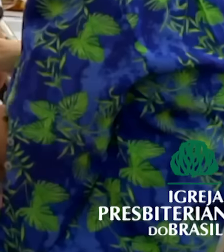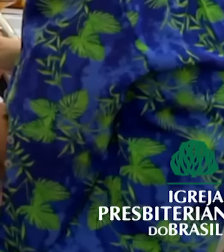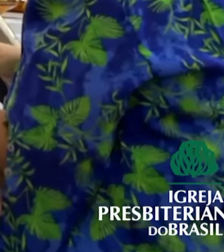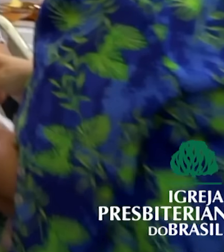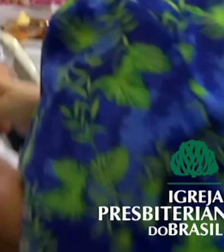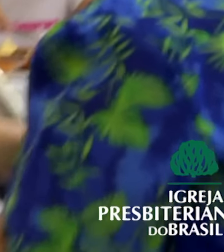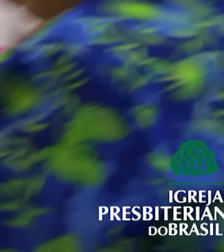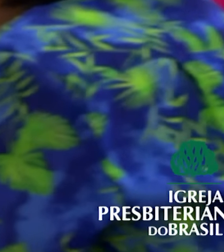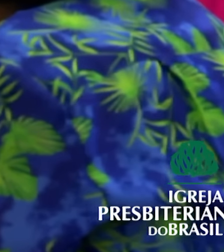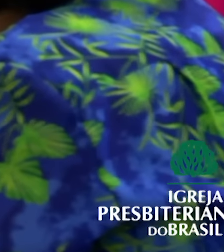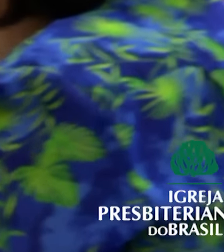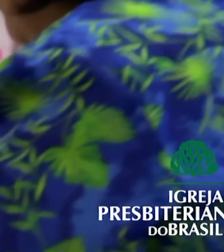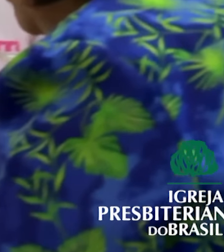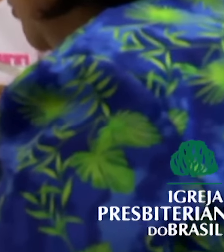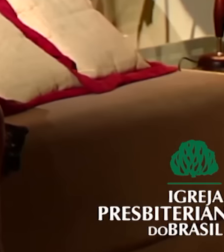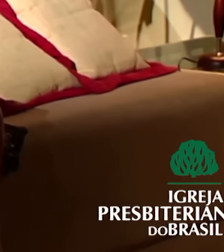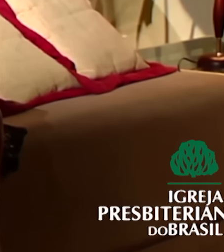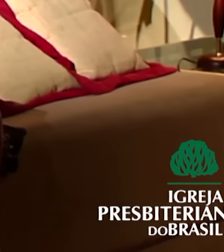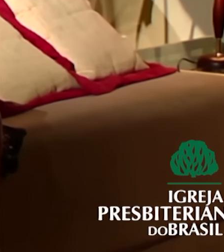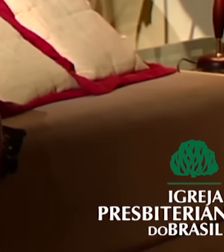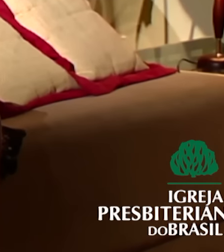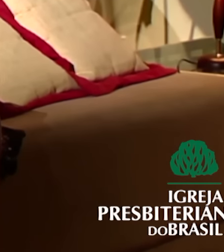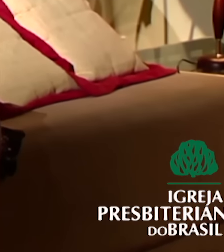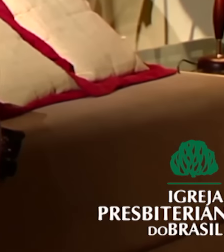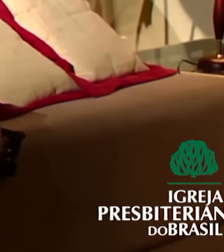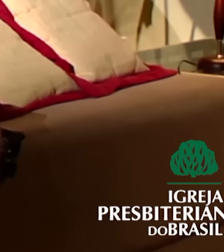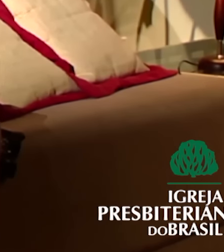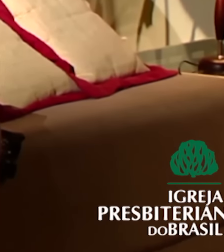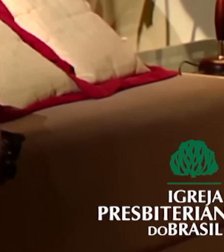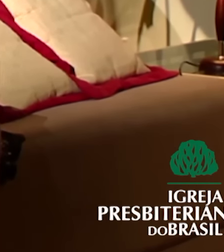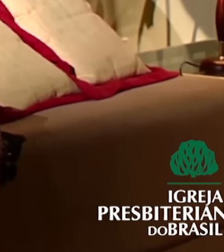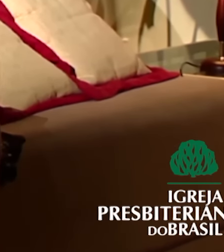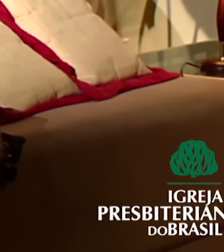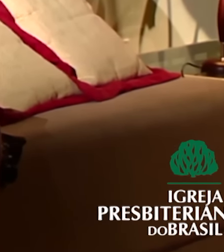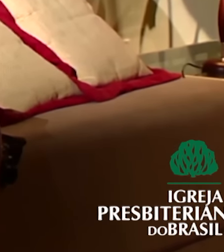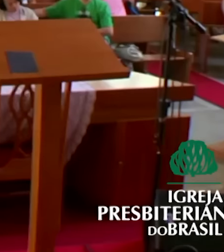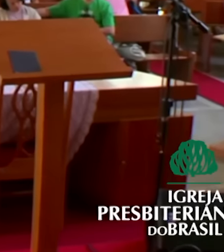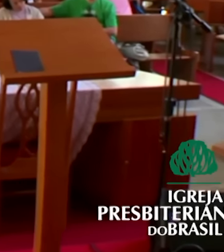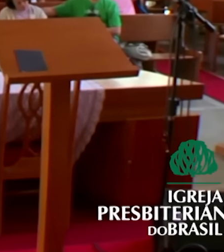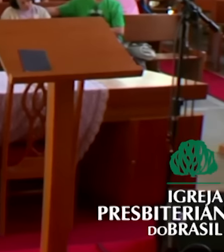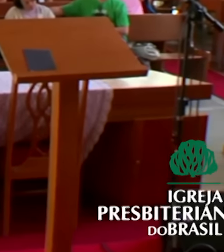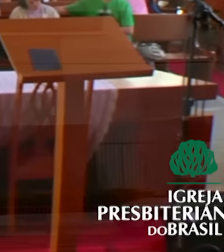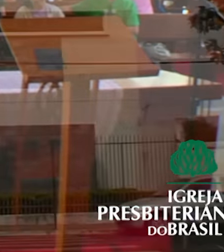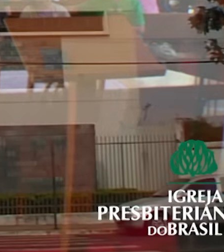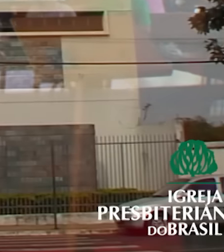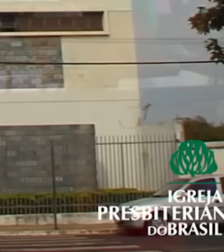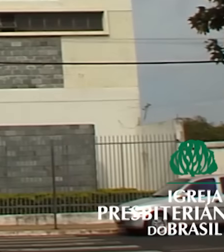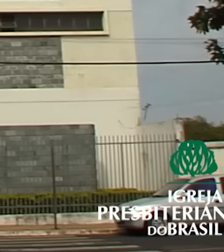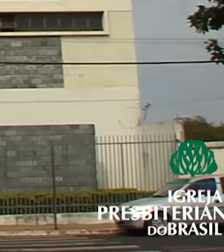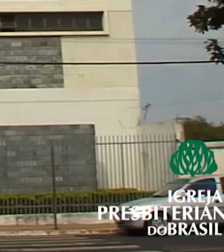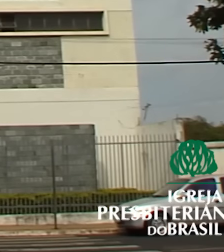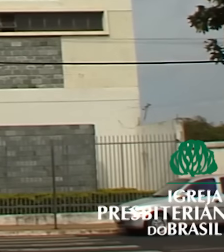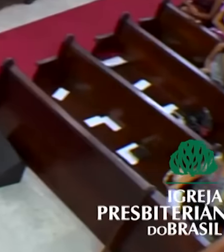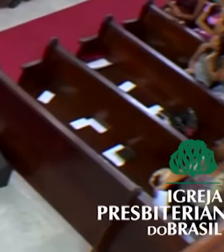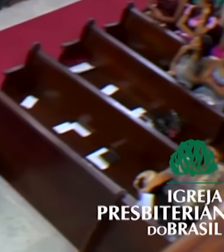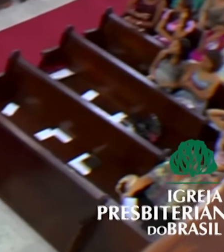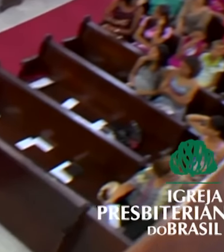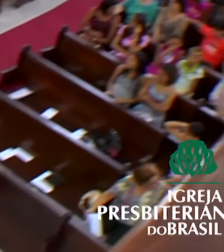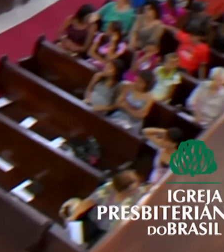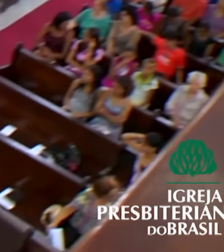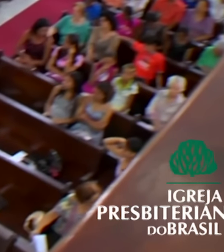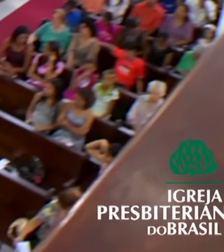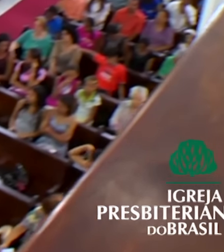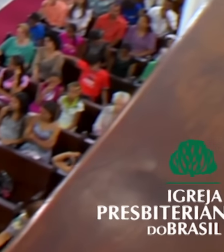o ideal missionário tem se tornado realidade e a partir do seu compromisso com a integridade bíblica em uma perspectiva